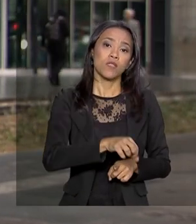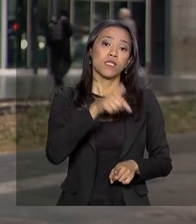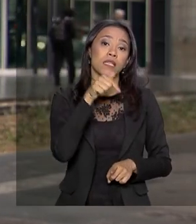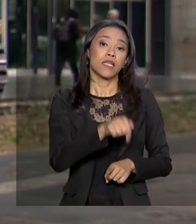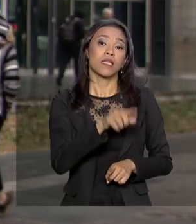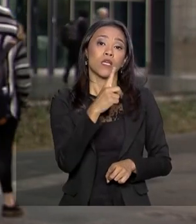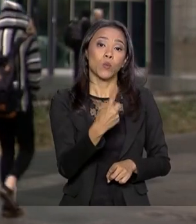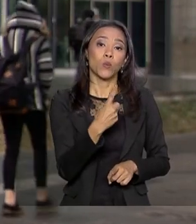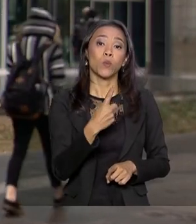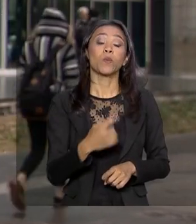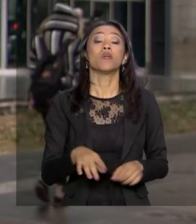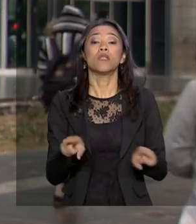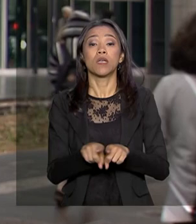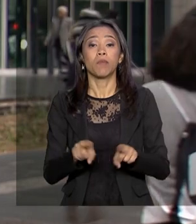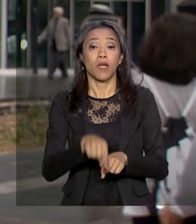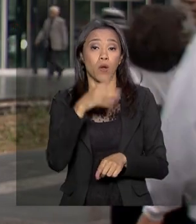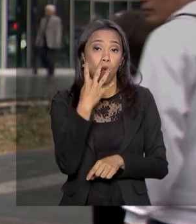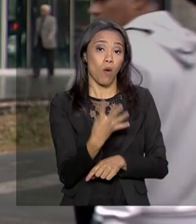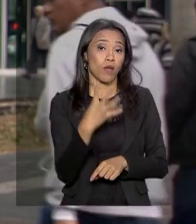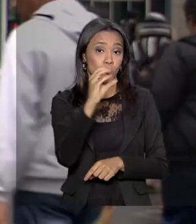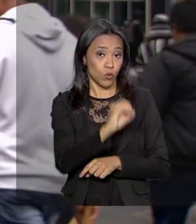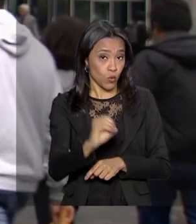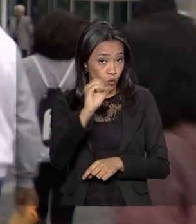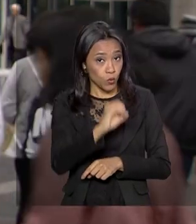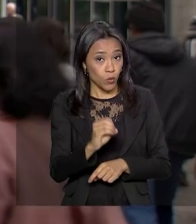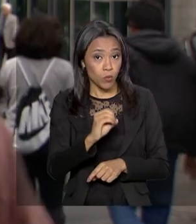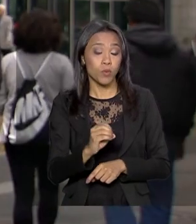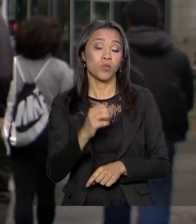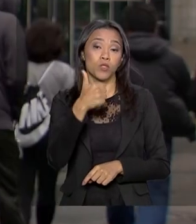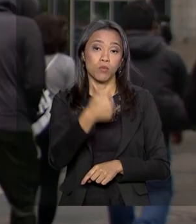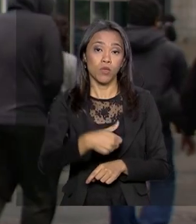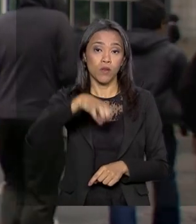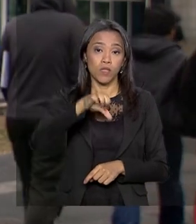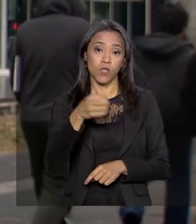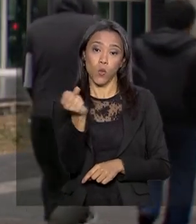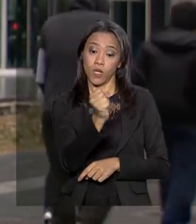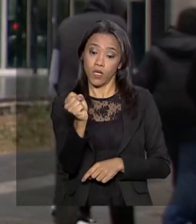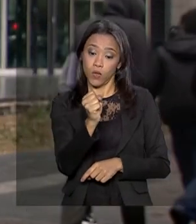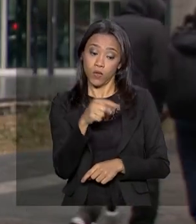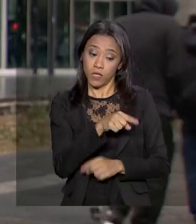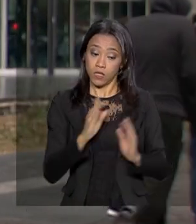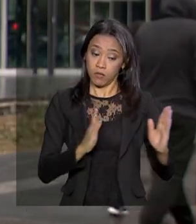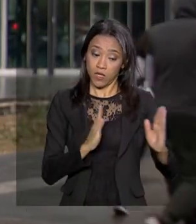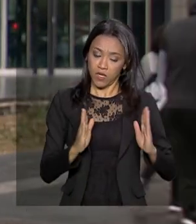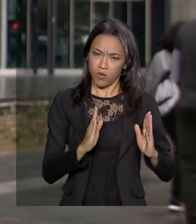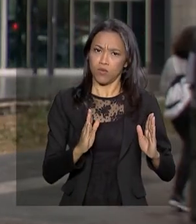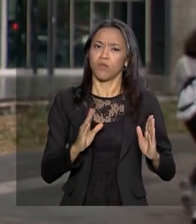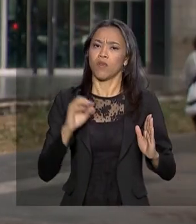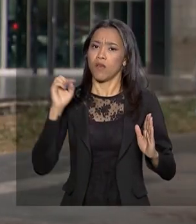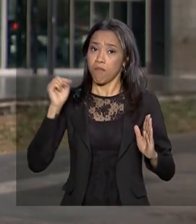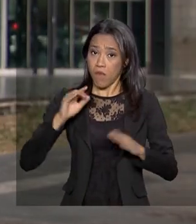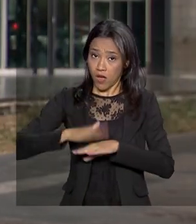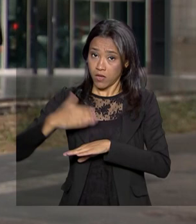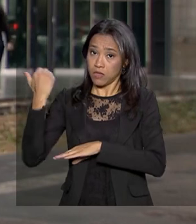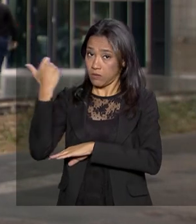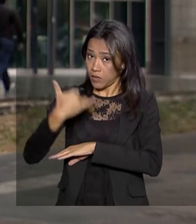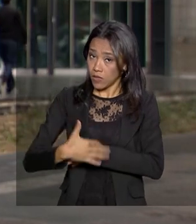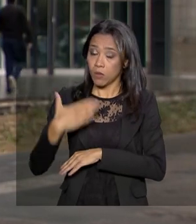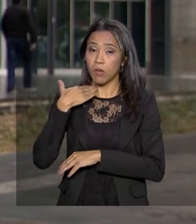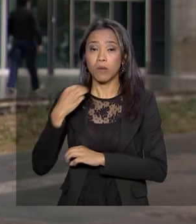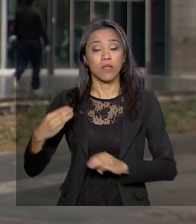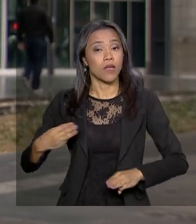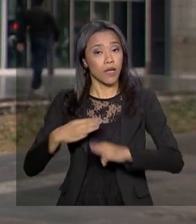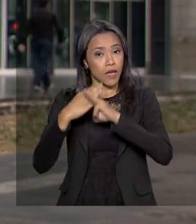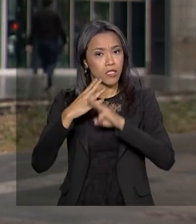e 4 de outubro de 1988. É uma data distante, só que segundo a Caixa Econômica Federal,